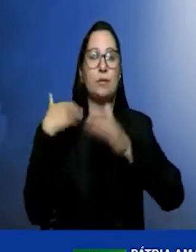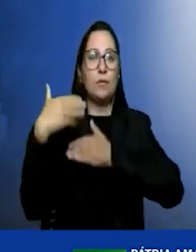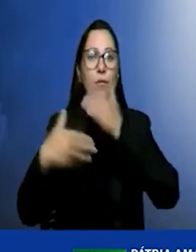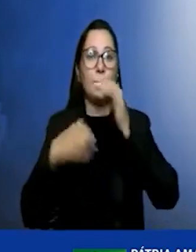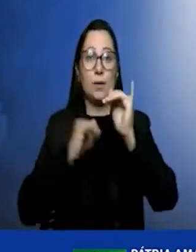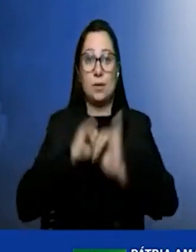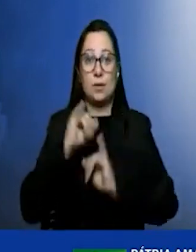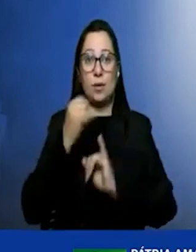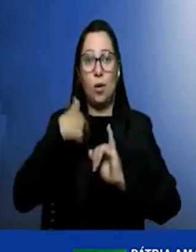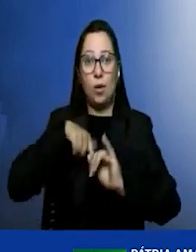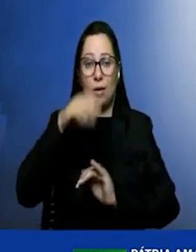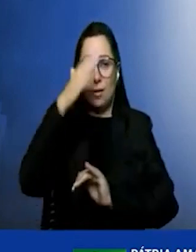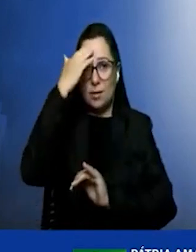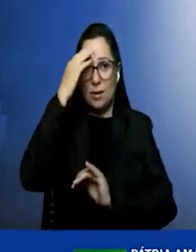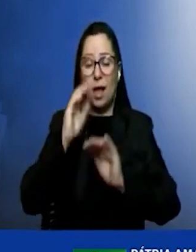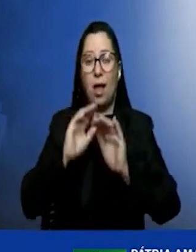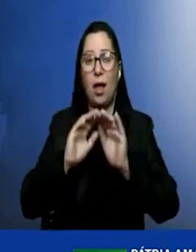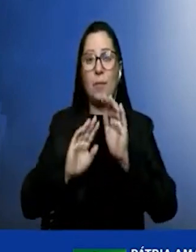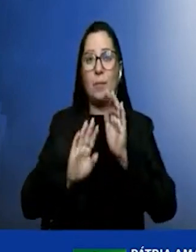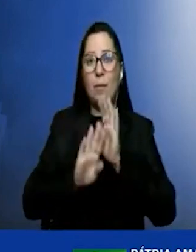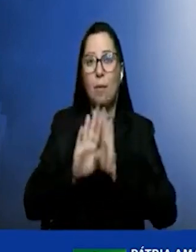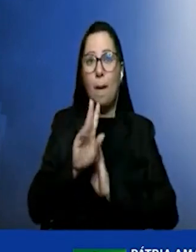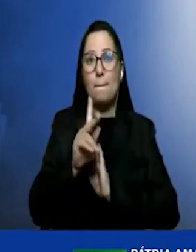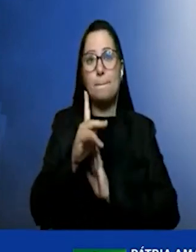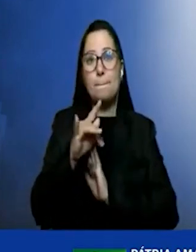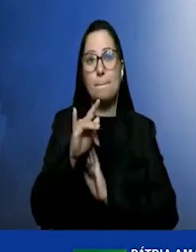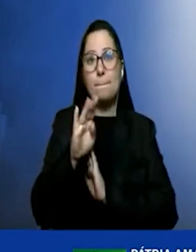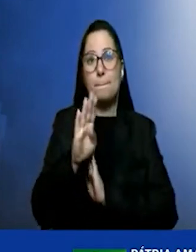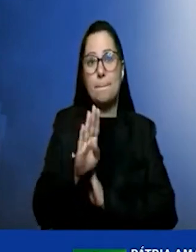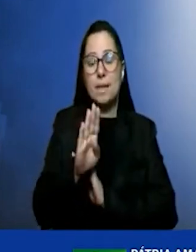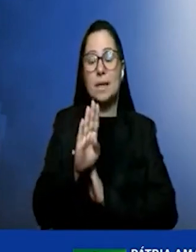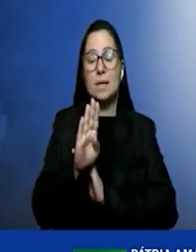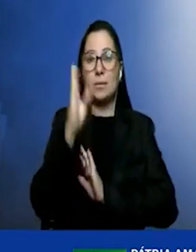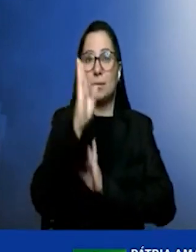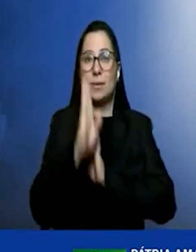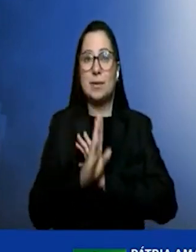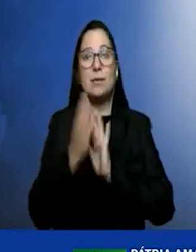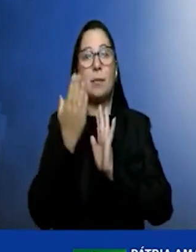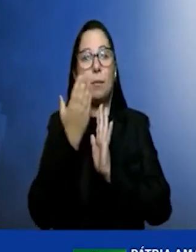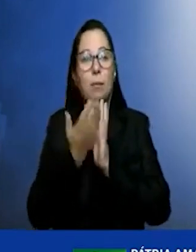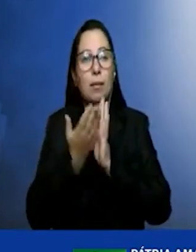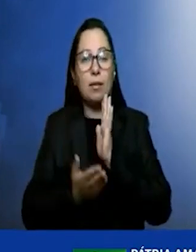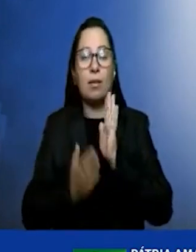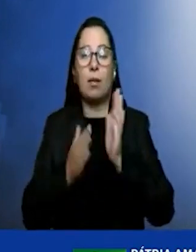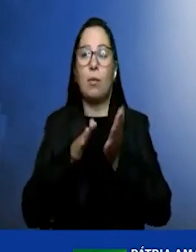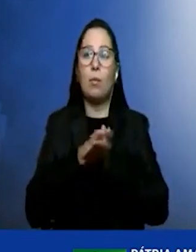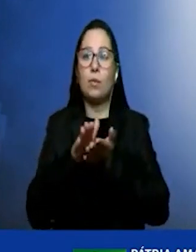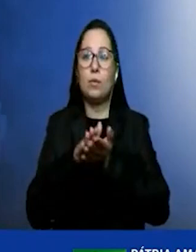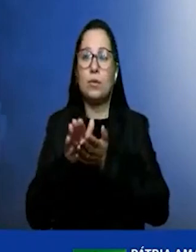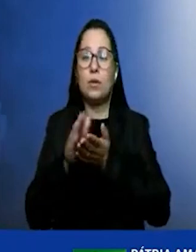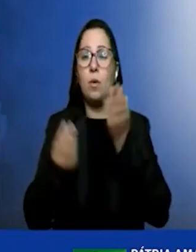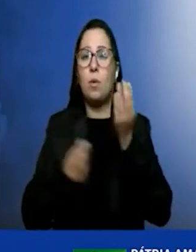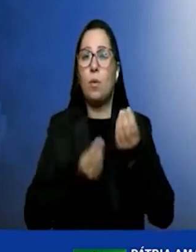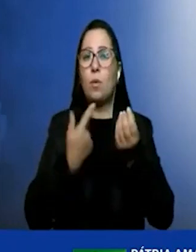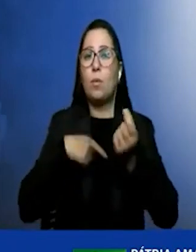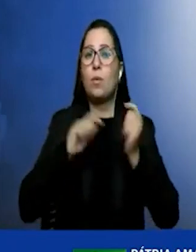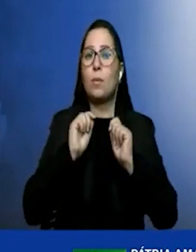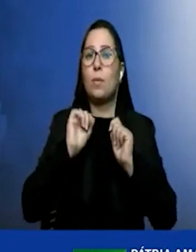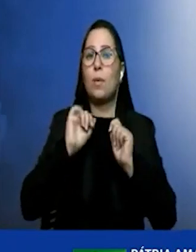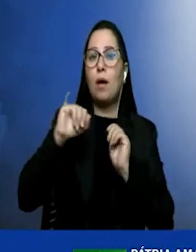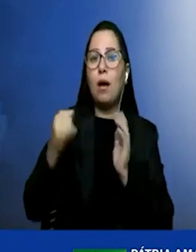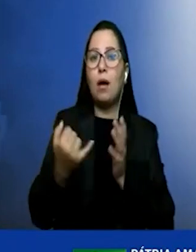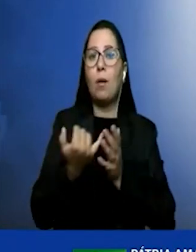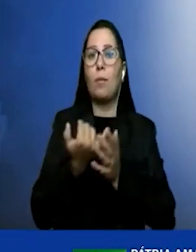do Brasil perdeu relatividade. Nós temos um hiato a percorrer. Então, como nós poderemos aproveitar a janela de